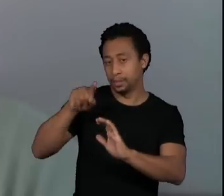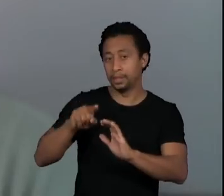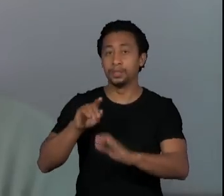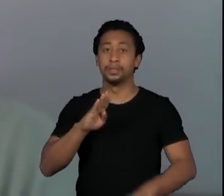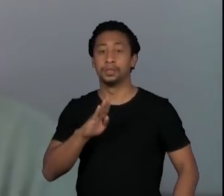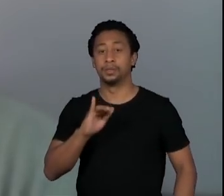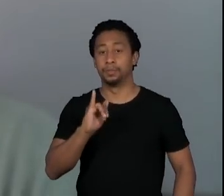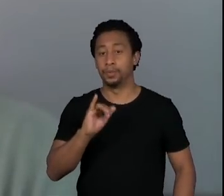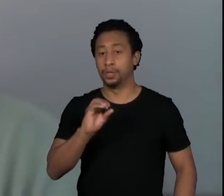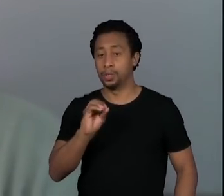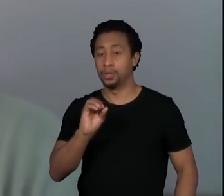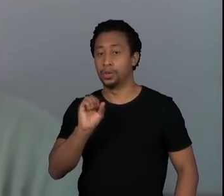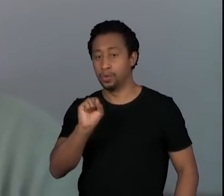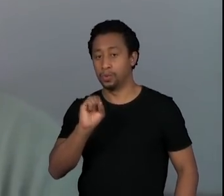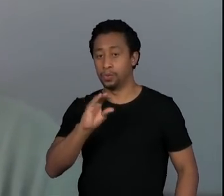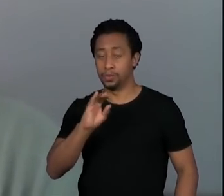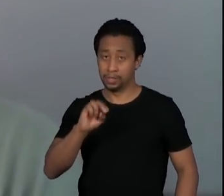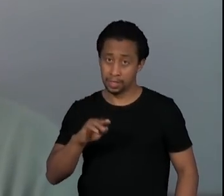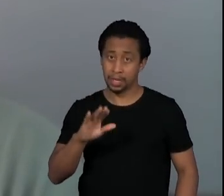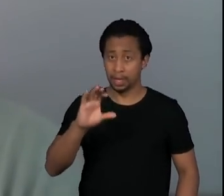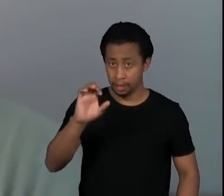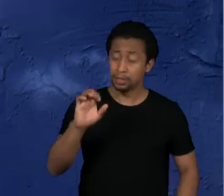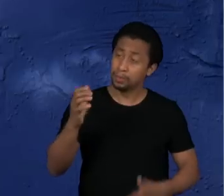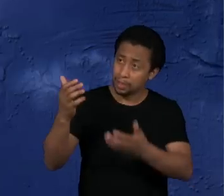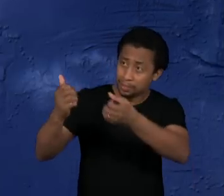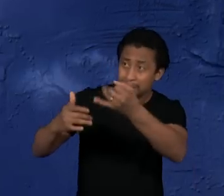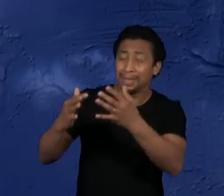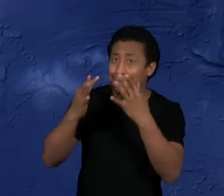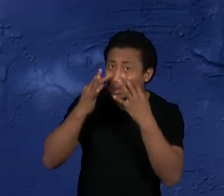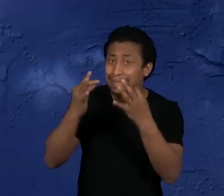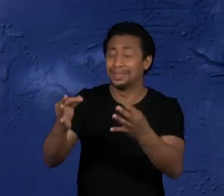vir a ser utilizado para a hidrovia do Rio Paraguai.